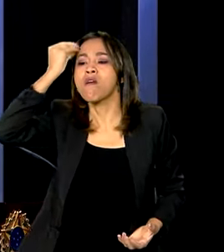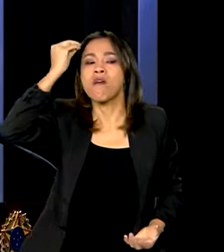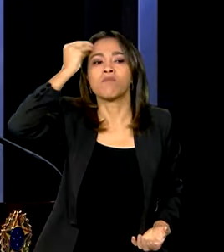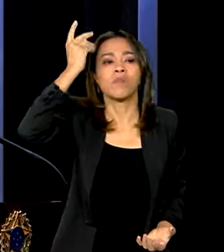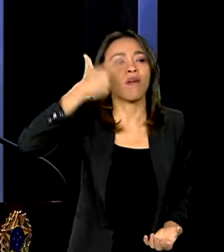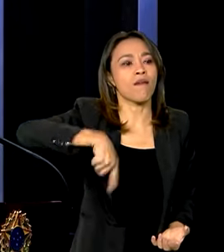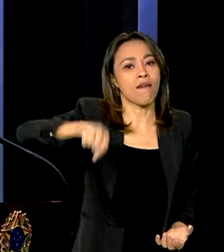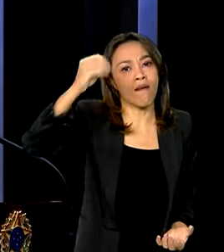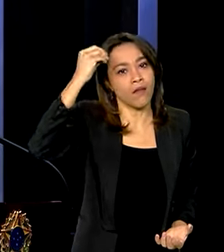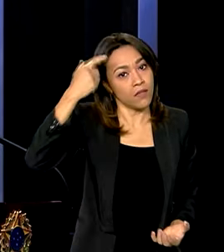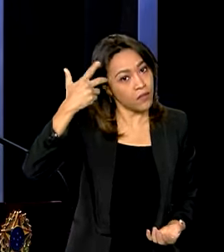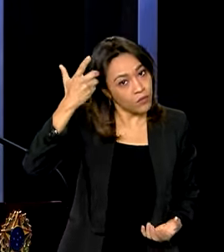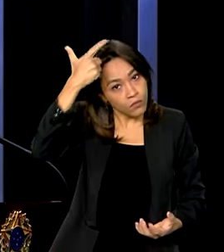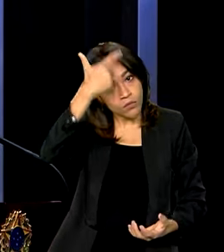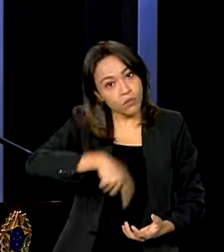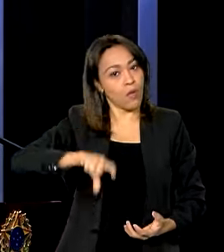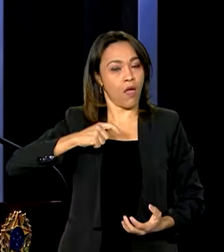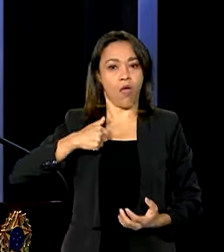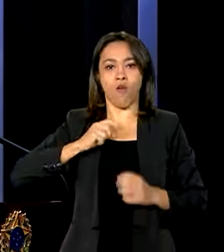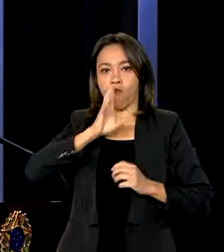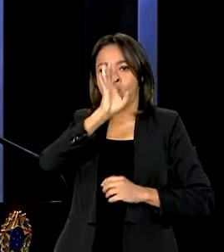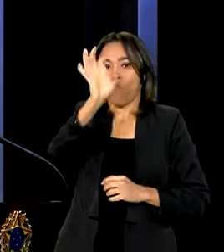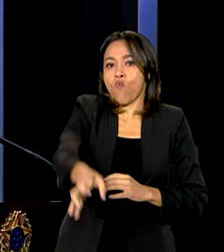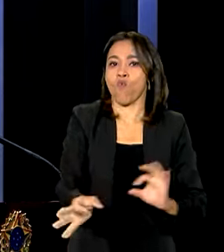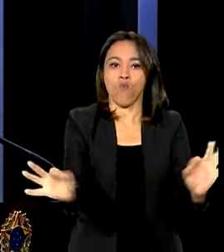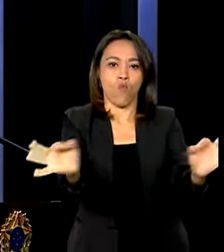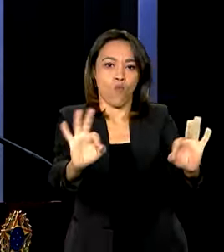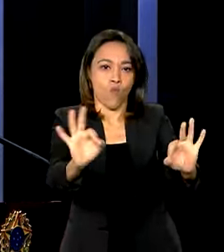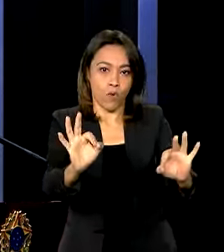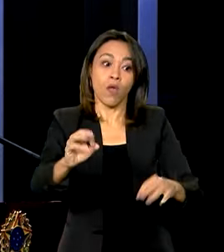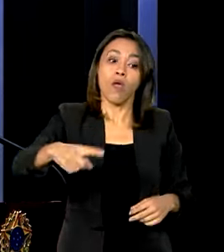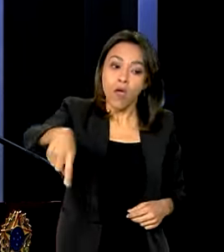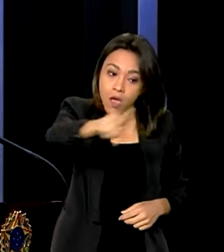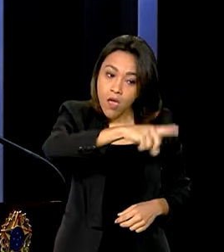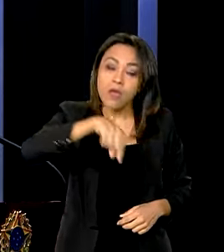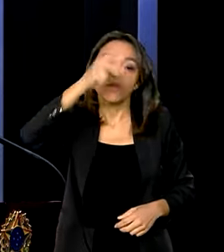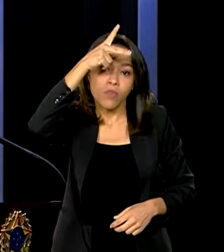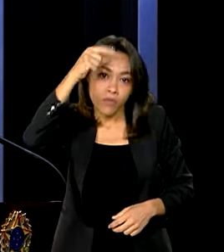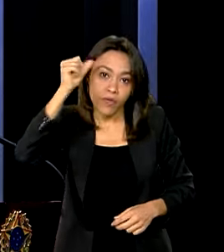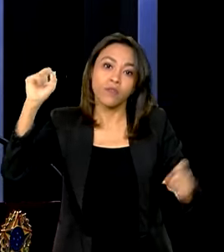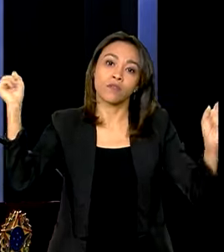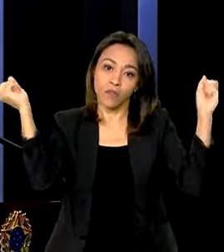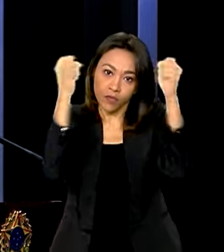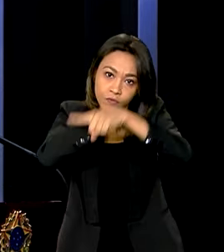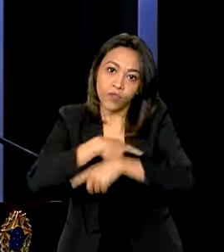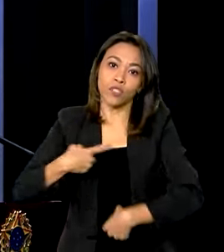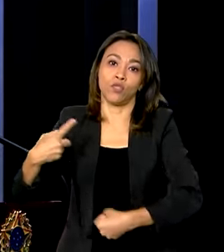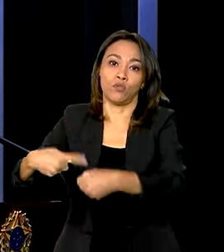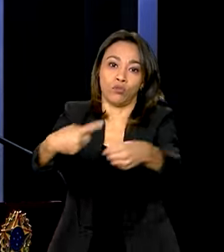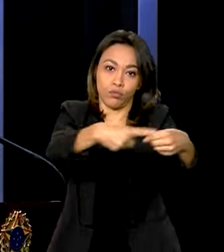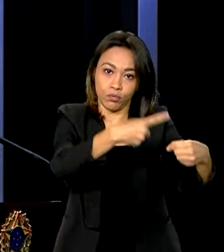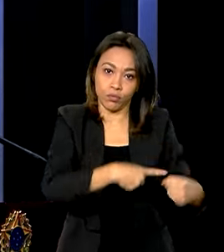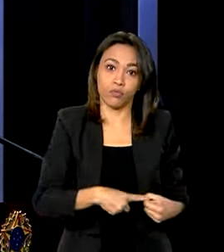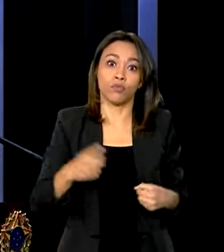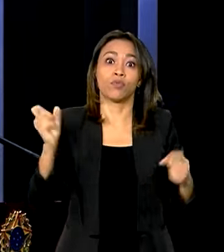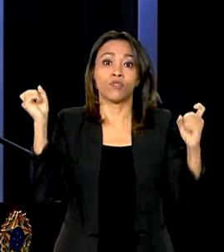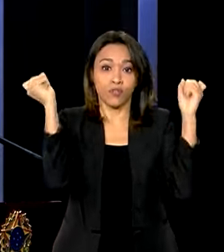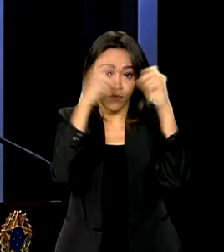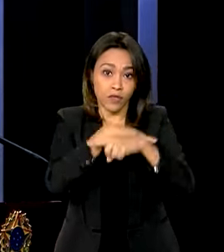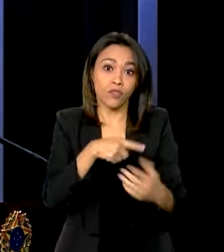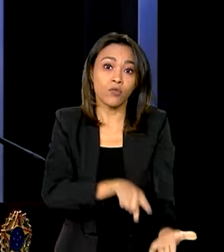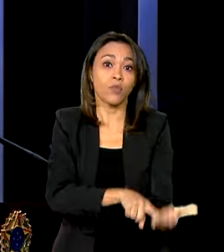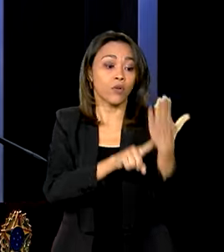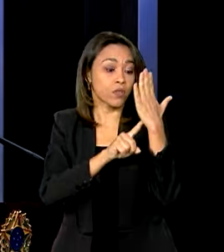Isso não cabe dentro de mim. Os prefeitos estão, de fato, com dificuldades imensas, enormes, de nos apresentarem as informações.